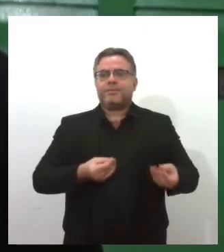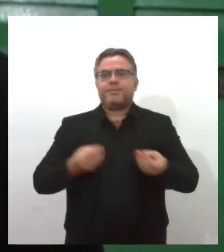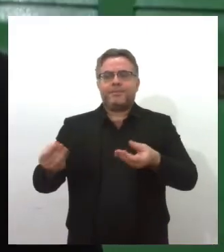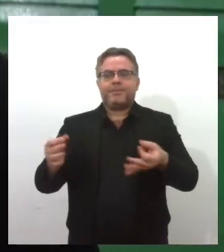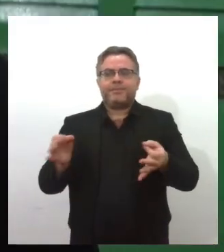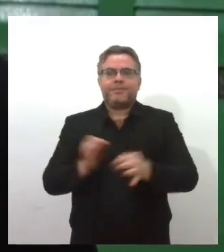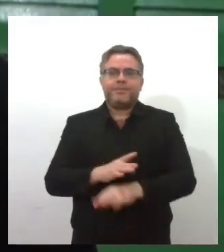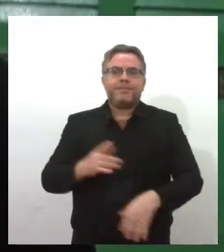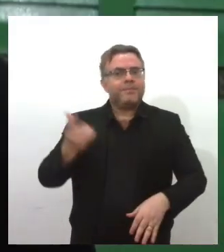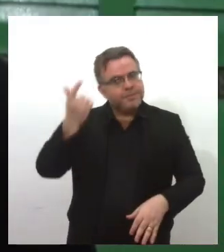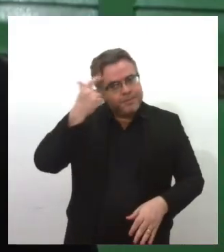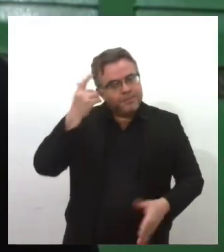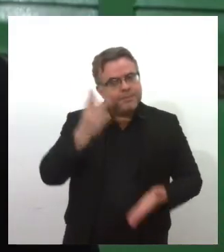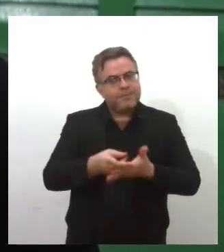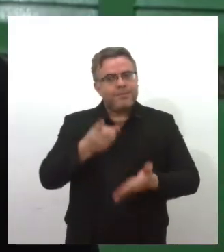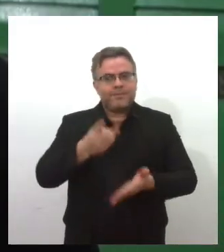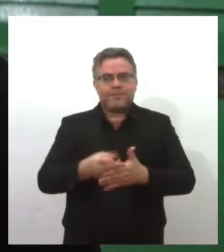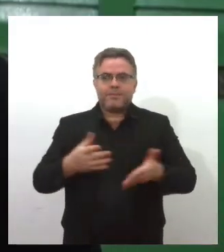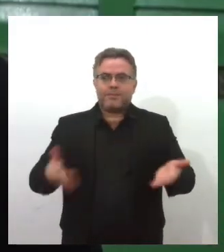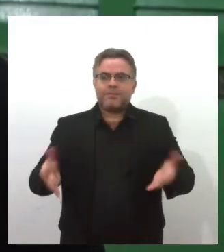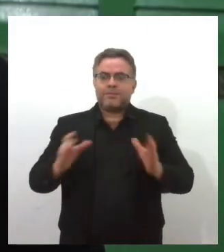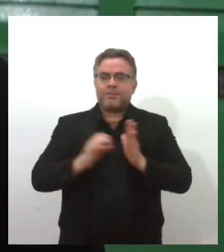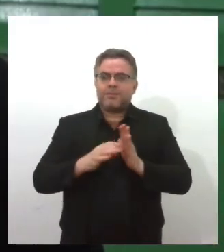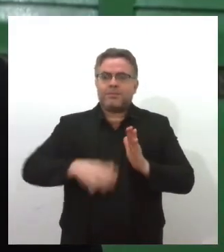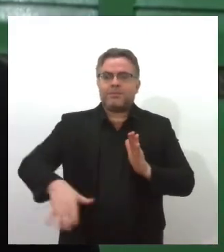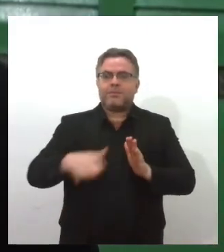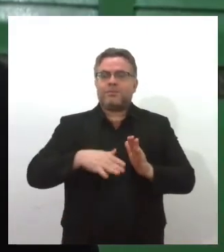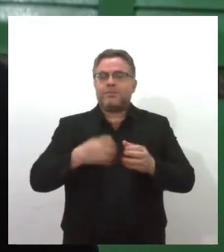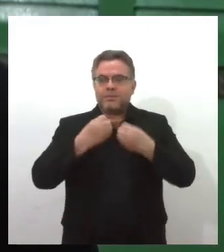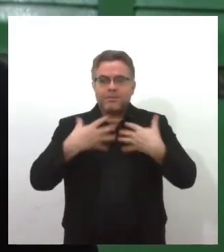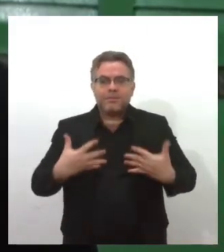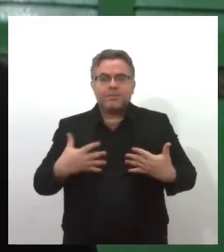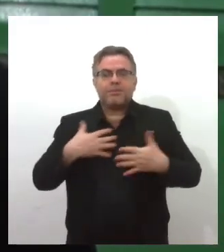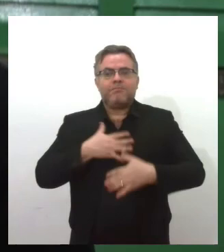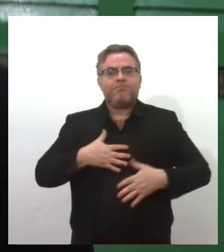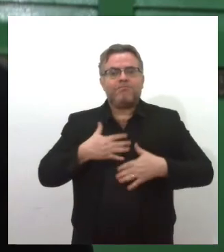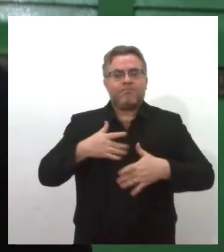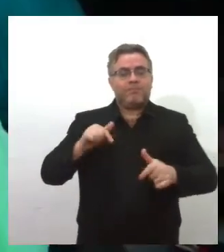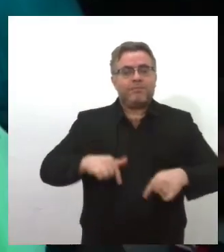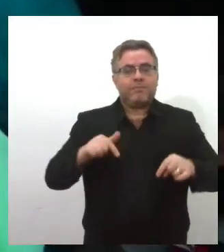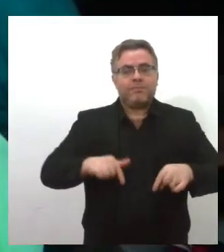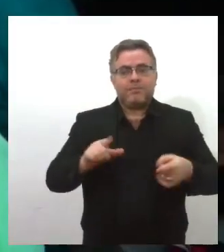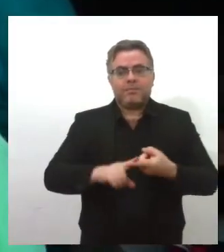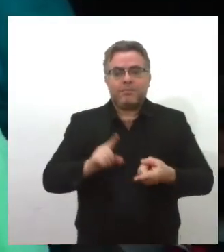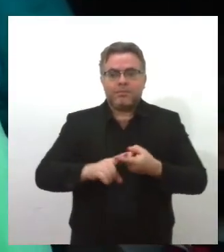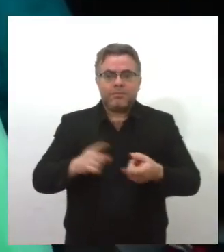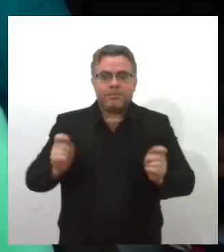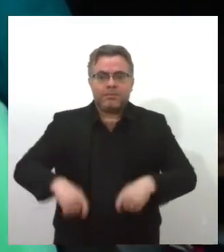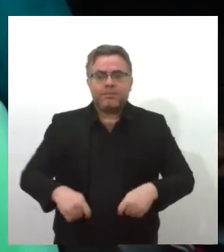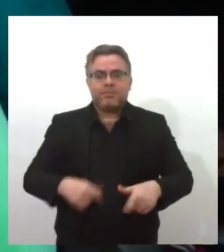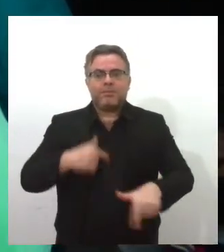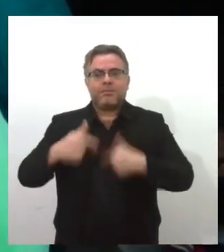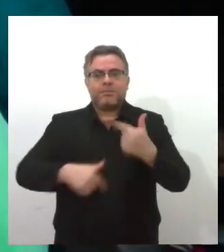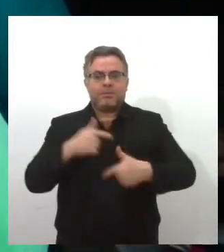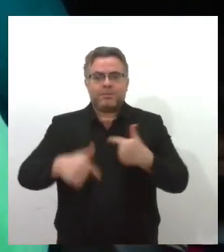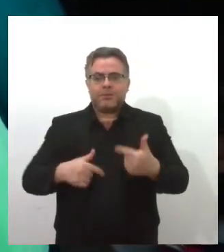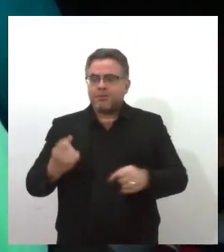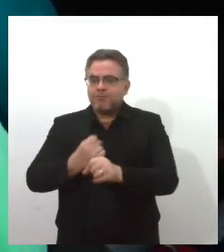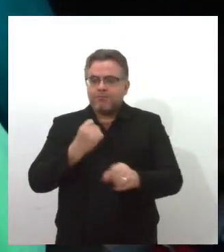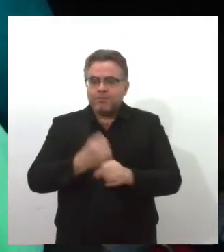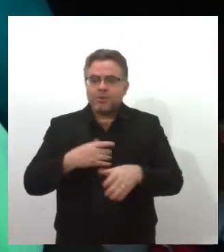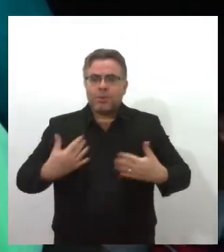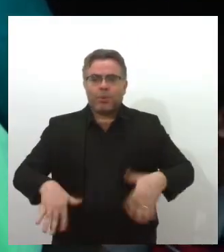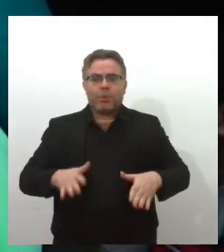Sempre pensando na comunidade, né? Cada dia melhor e tem muito mais para vir aqui para o povoado também. Uma série de obras, né? Para